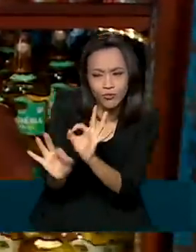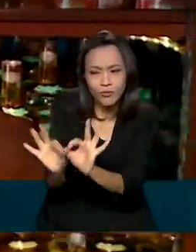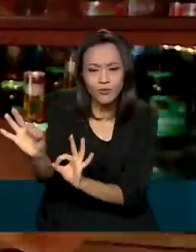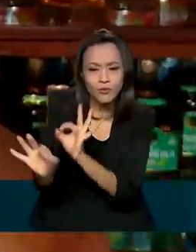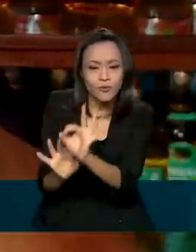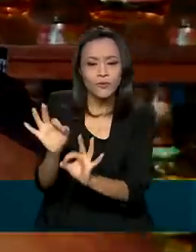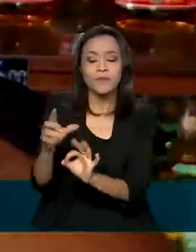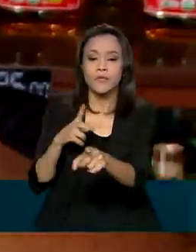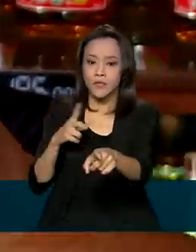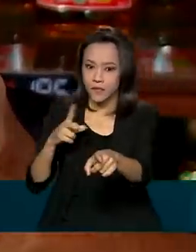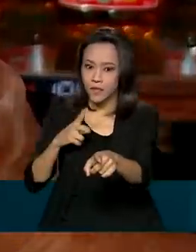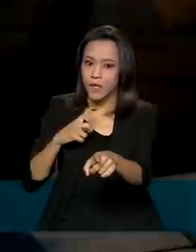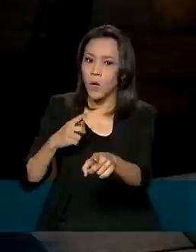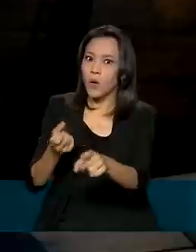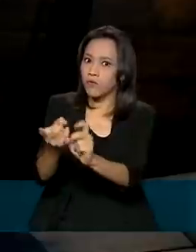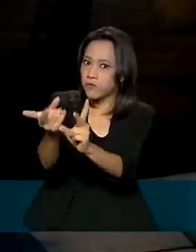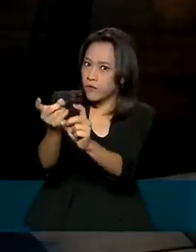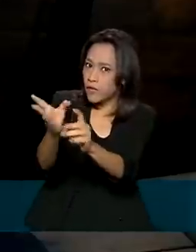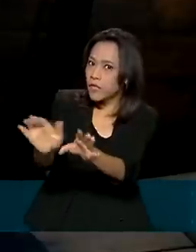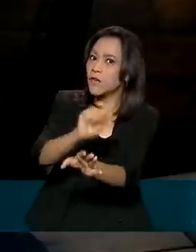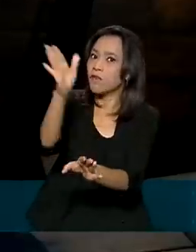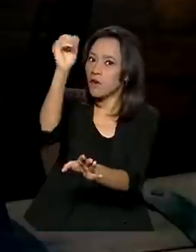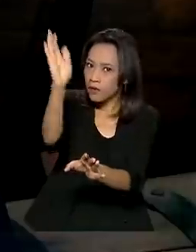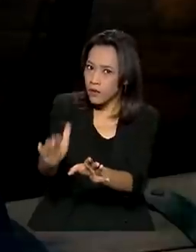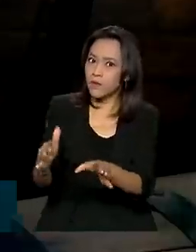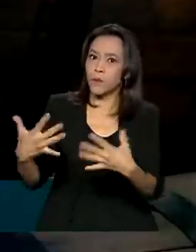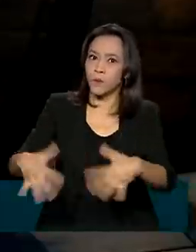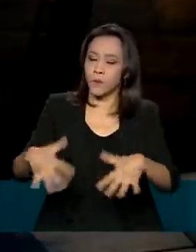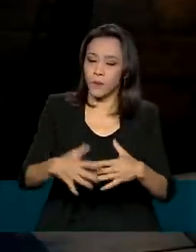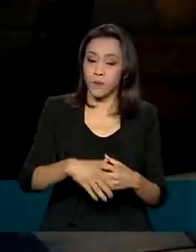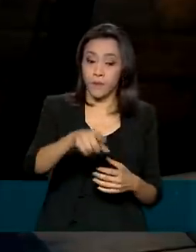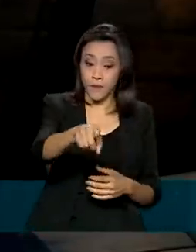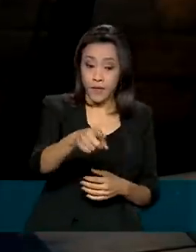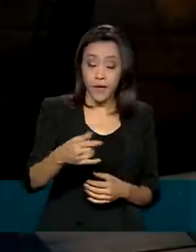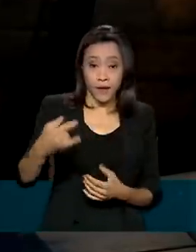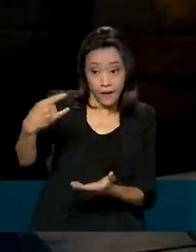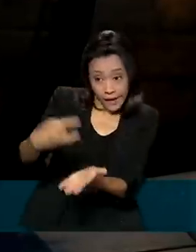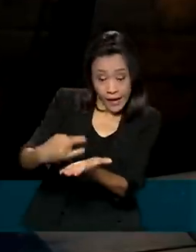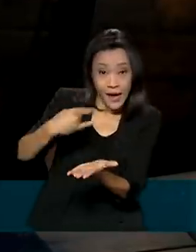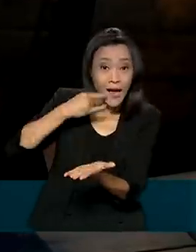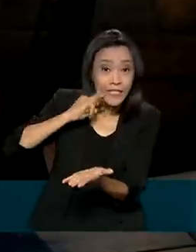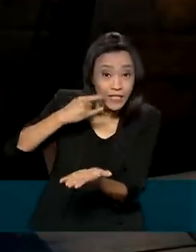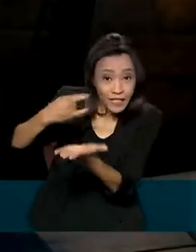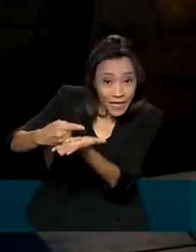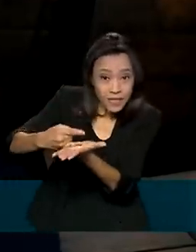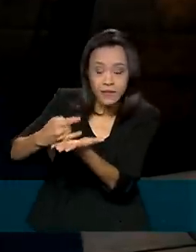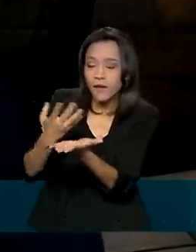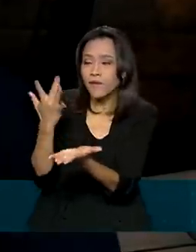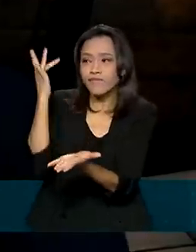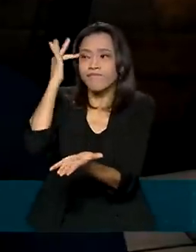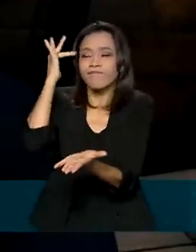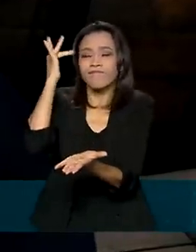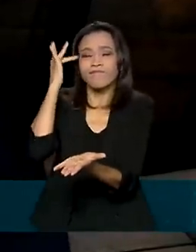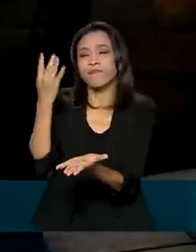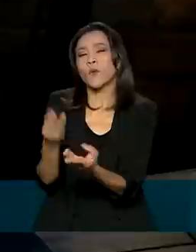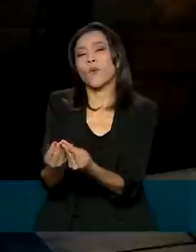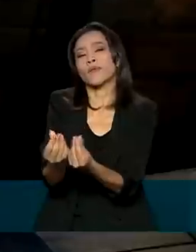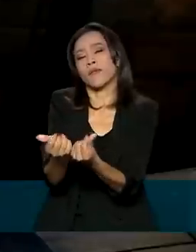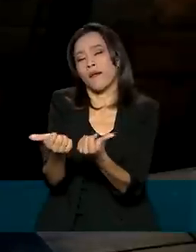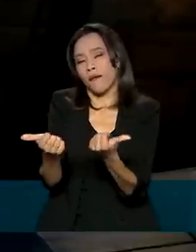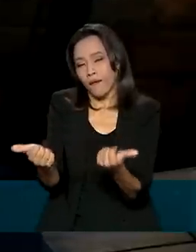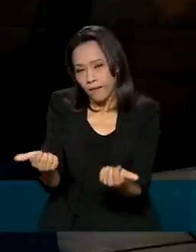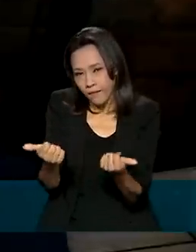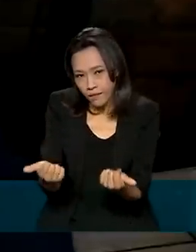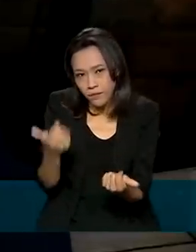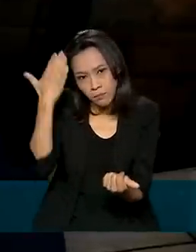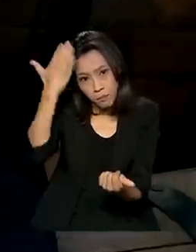alta demanda no exterior. A cachaça é uma bebida destilada e de excelente qualidade. A prova disso é que nós